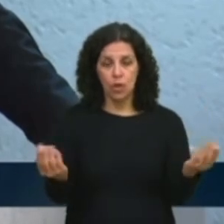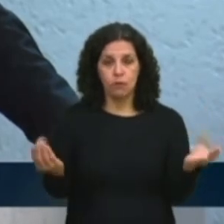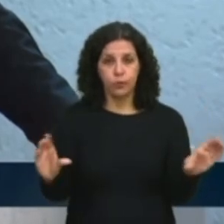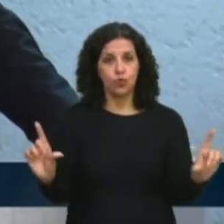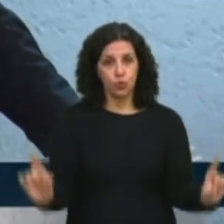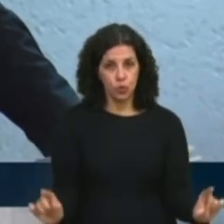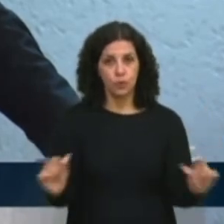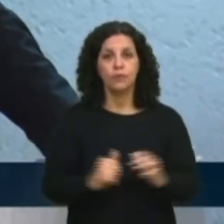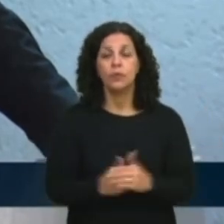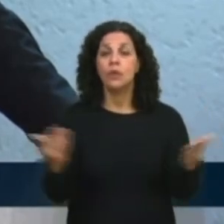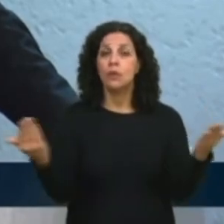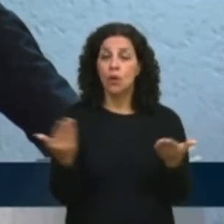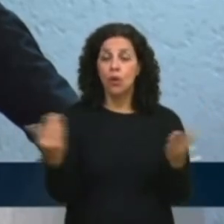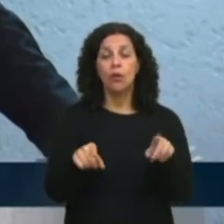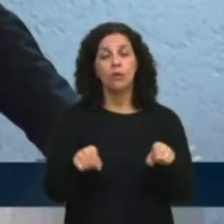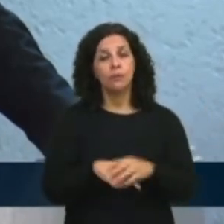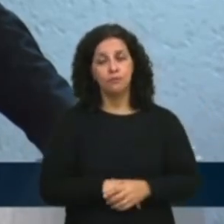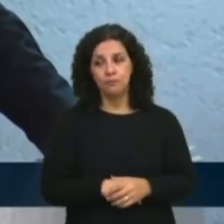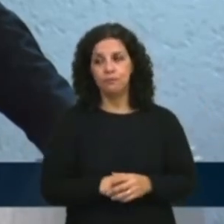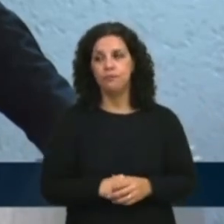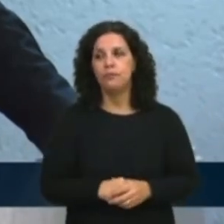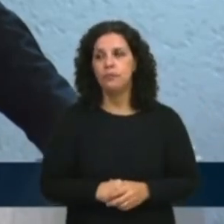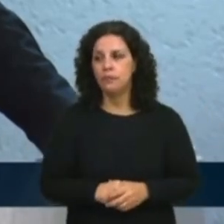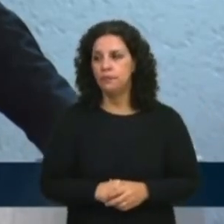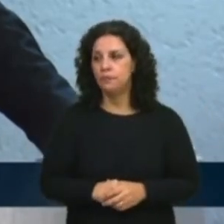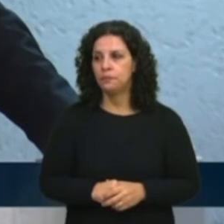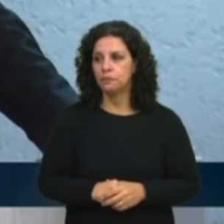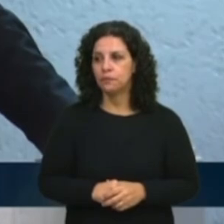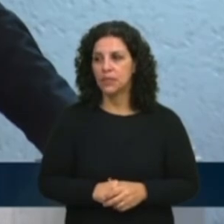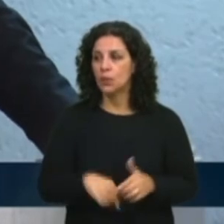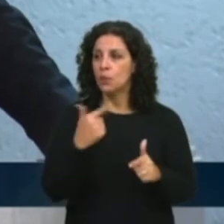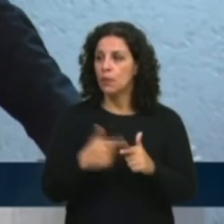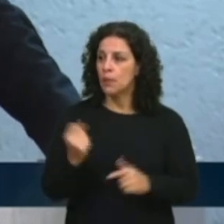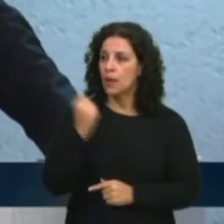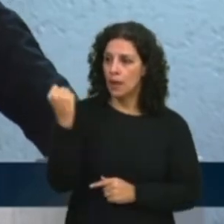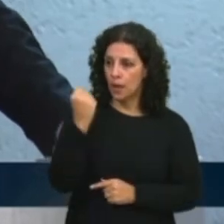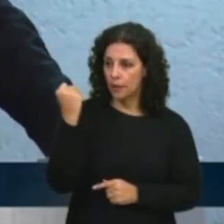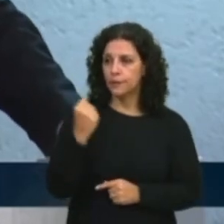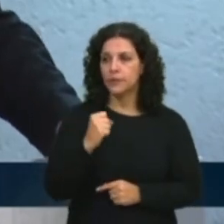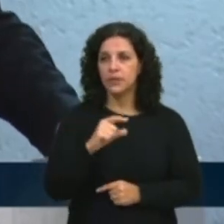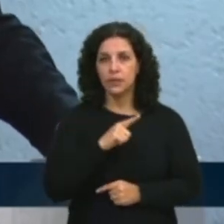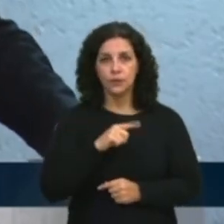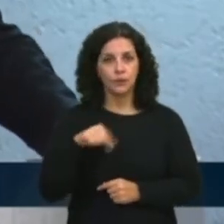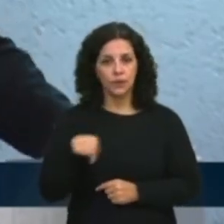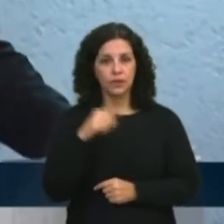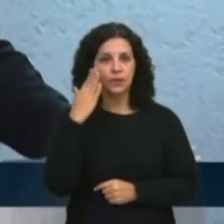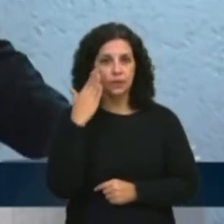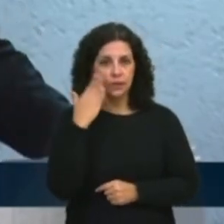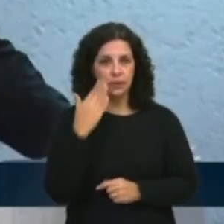E, ao mesmo tempo, um problema grave, que, como todos sabem,